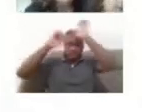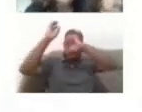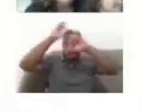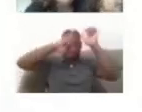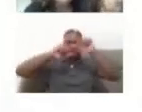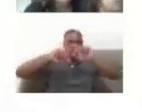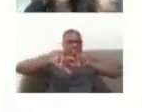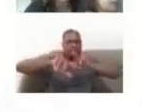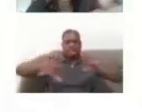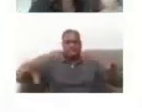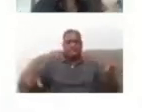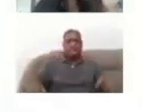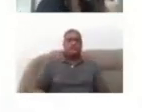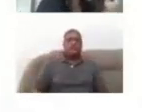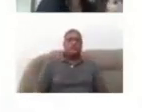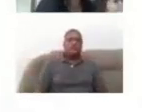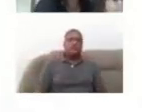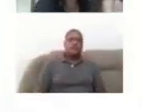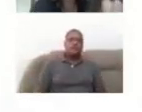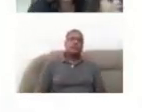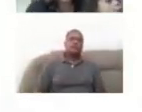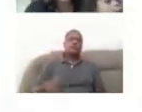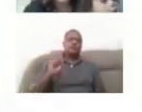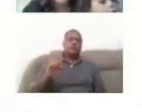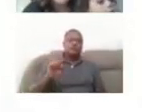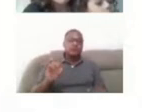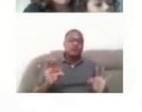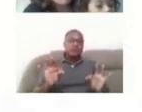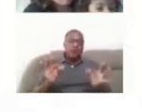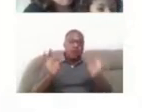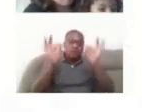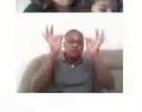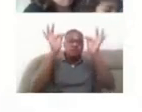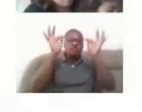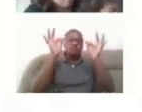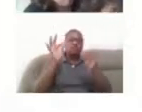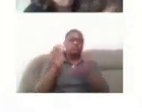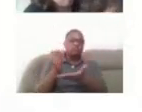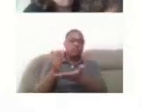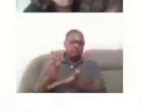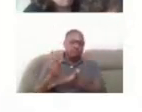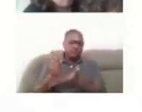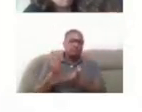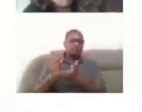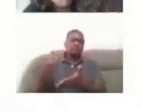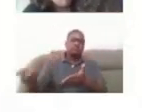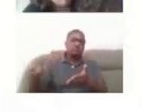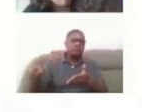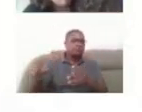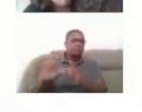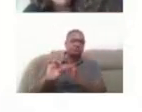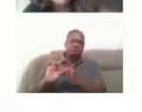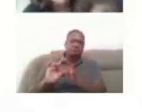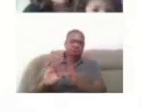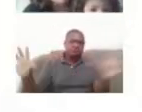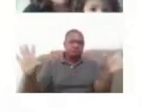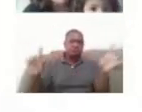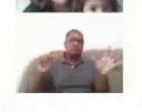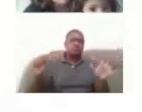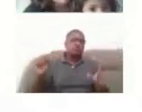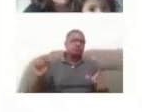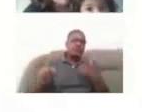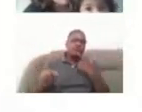E, tendo acesso essa tecnologia assistiva vai potencializar essa ação do estudante com deficiência poder dizer,